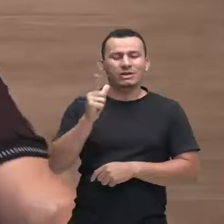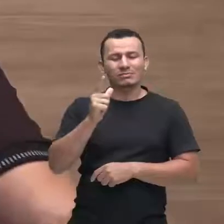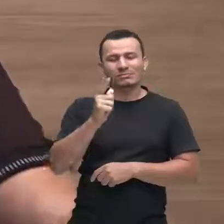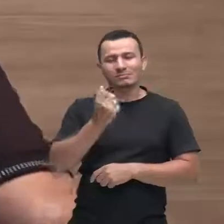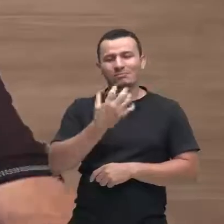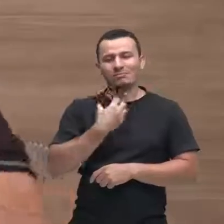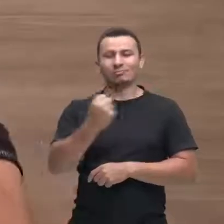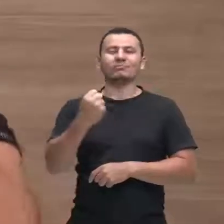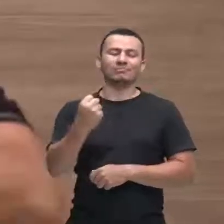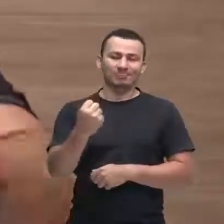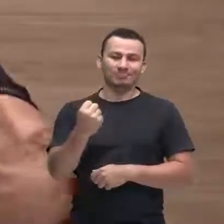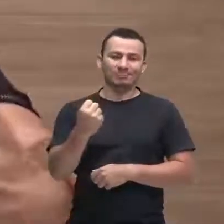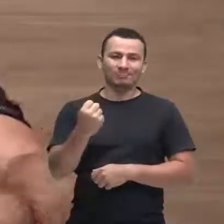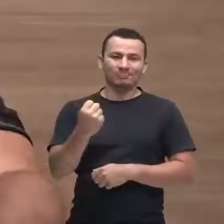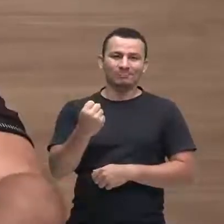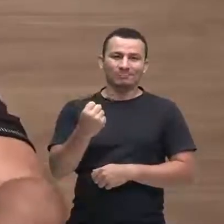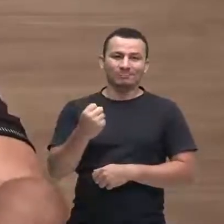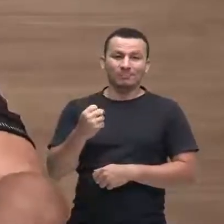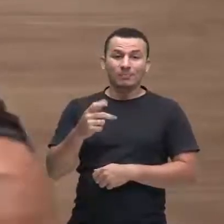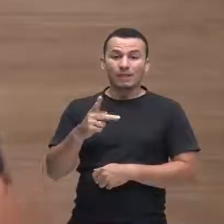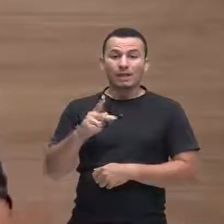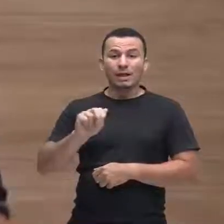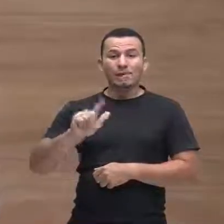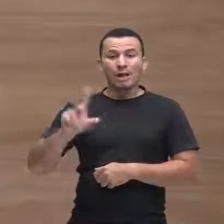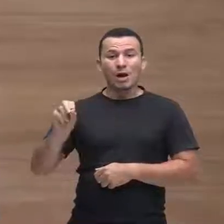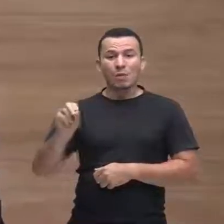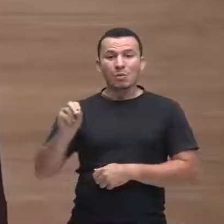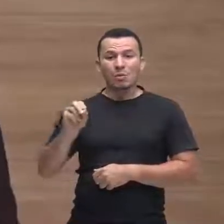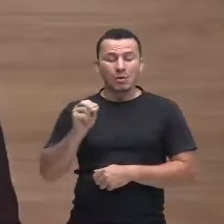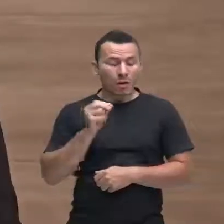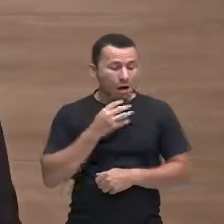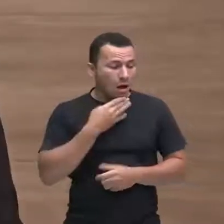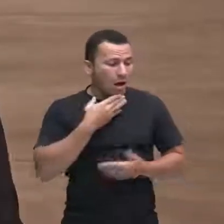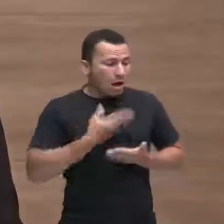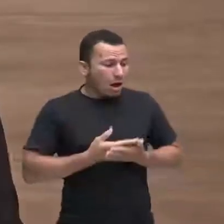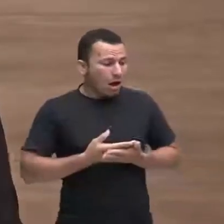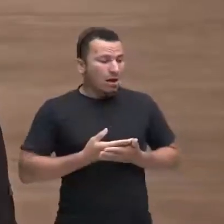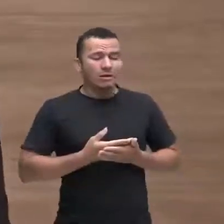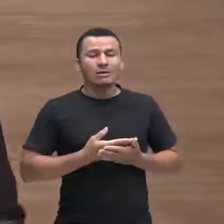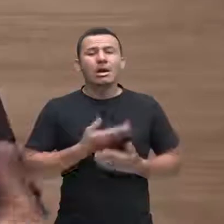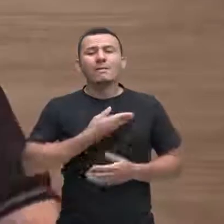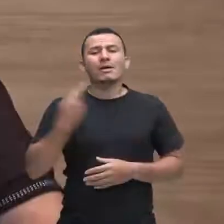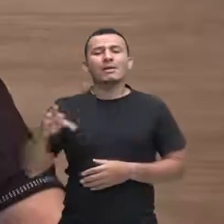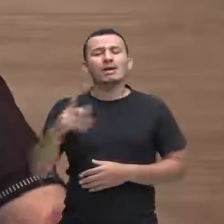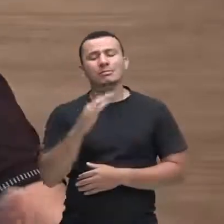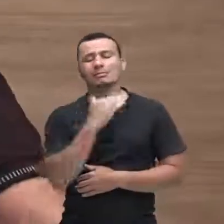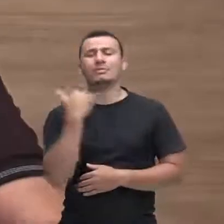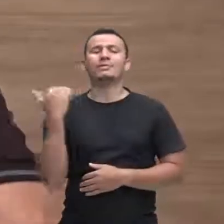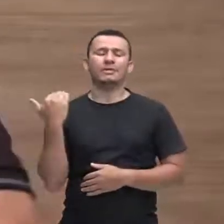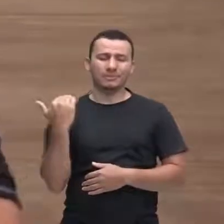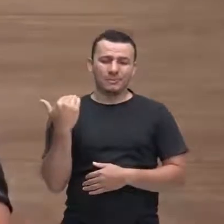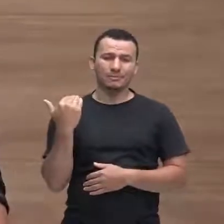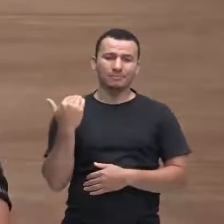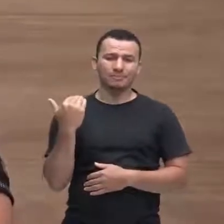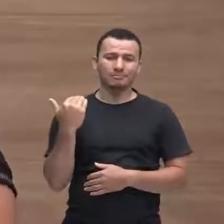sabe, Paulo perde seu amigo de uma forma abrupta. Paulo percebe que